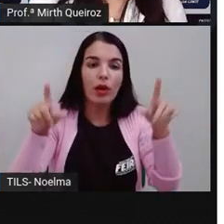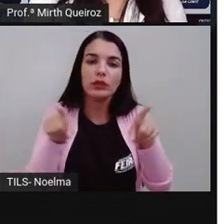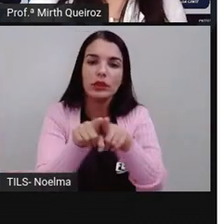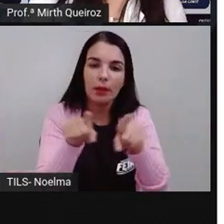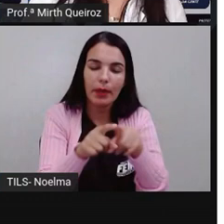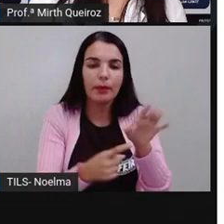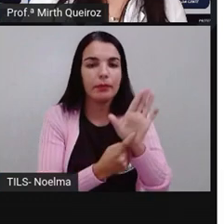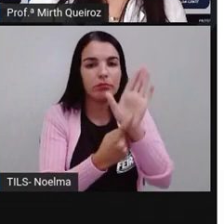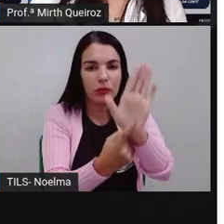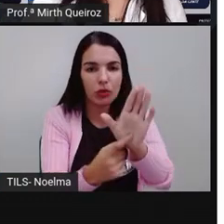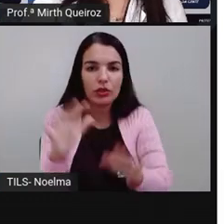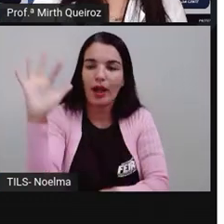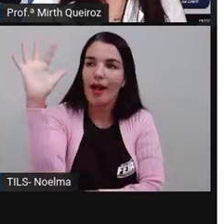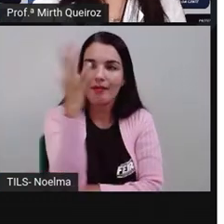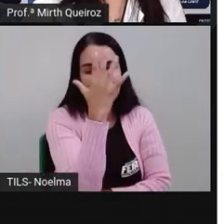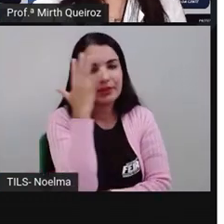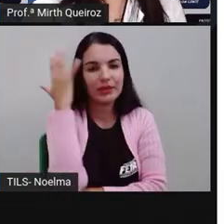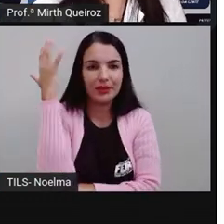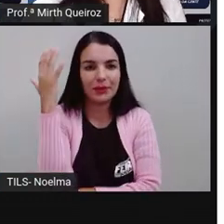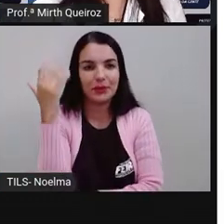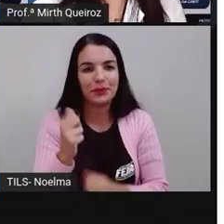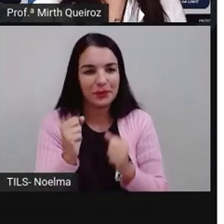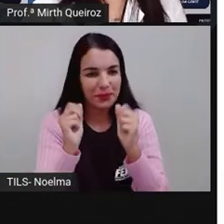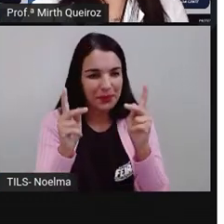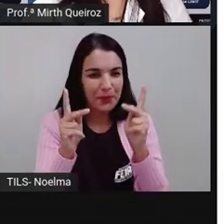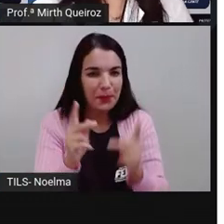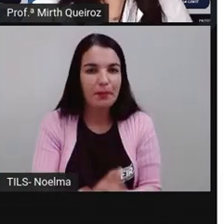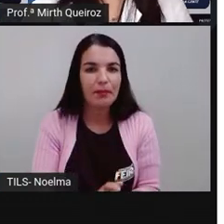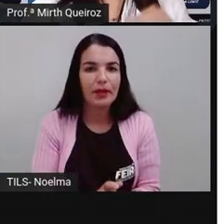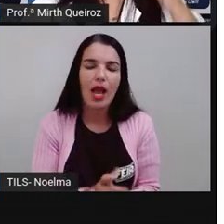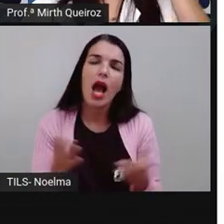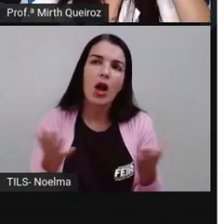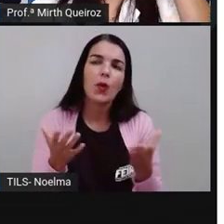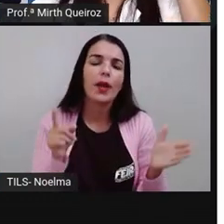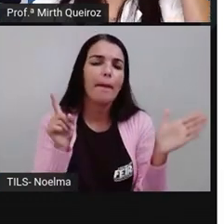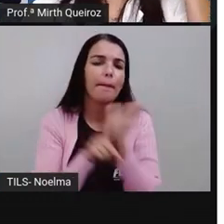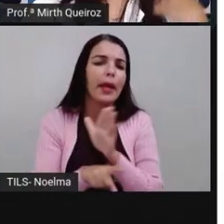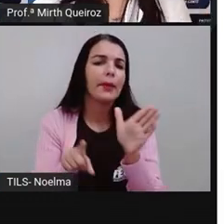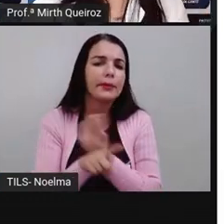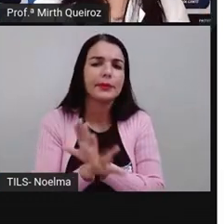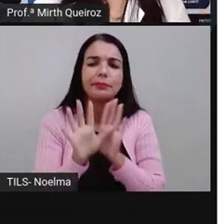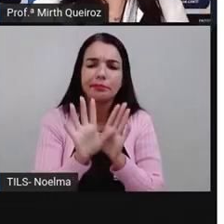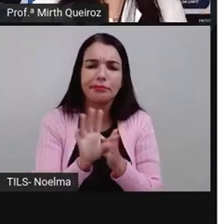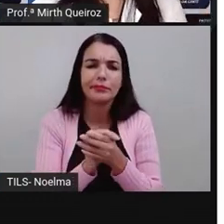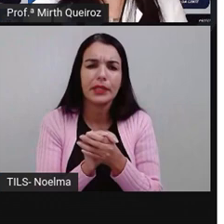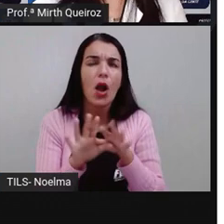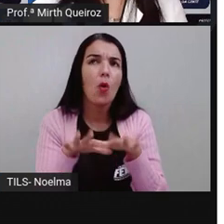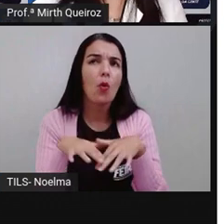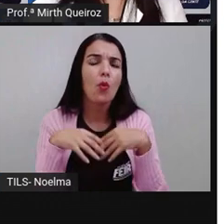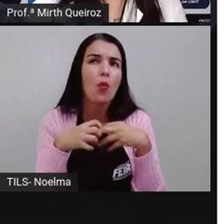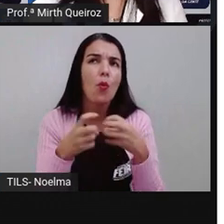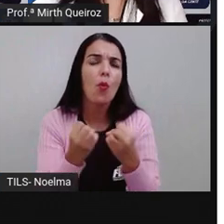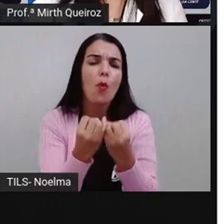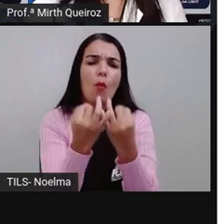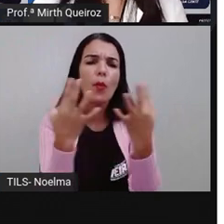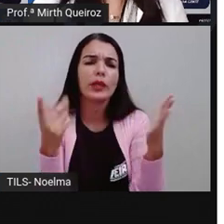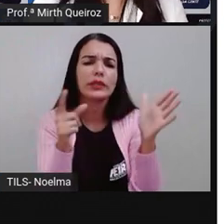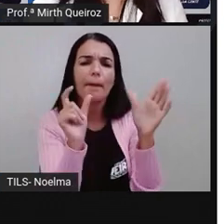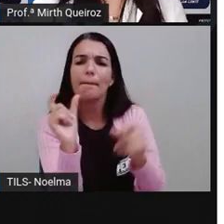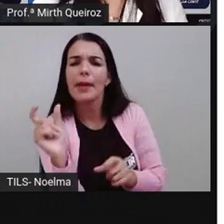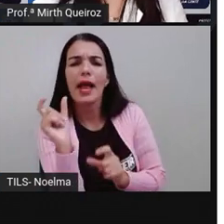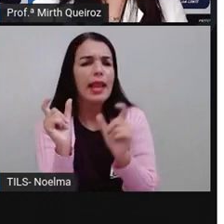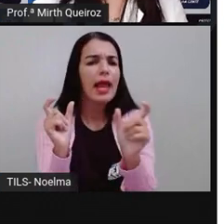fenômenos da natureza. Agora, eu pergunto pra vocês. Quais dessas palavras